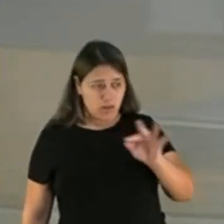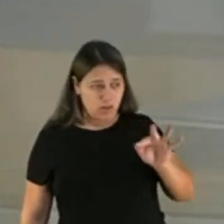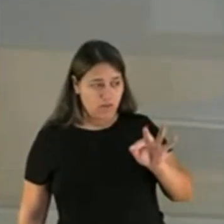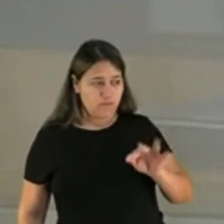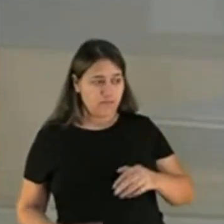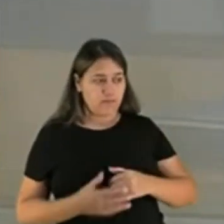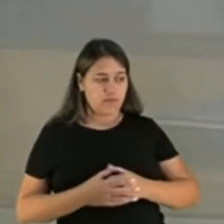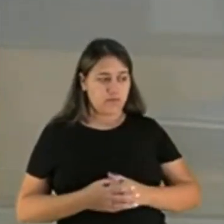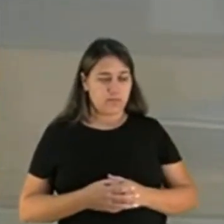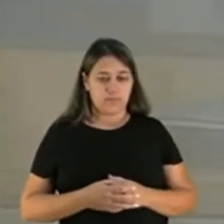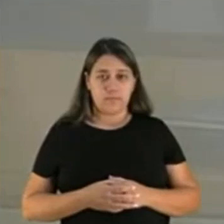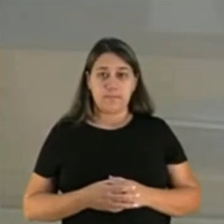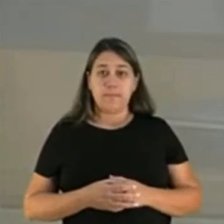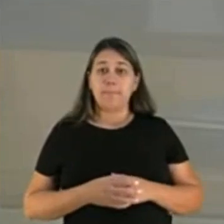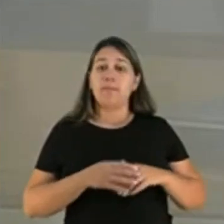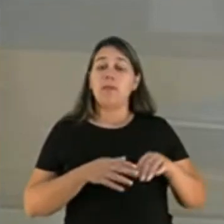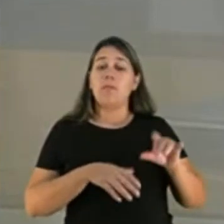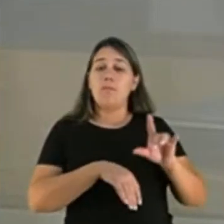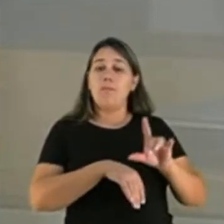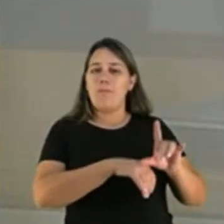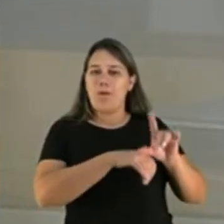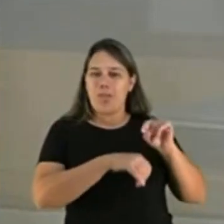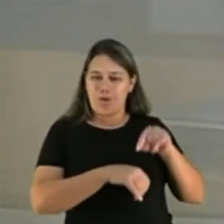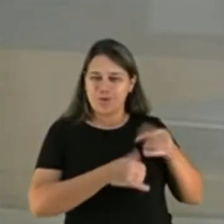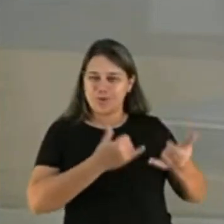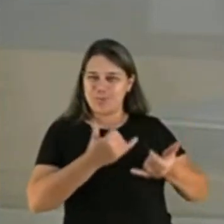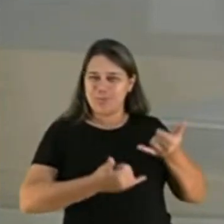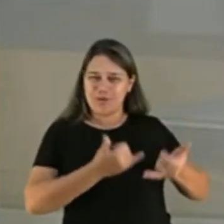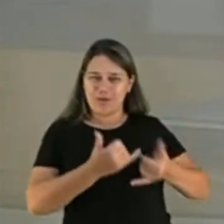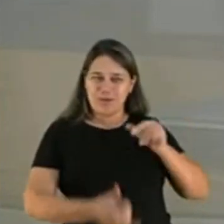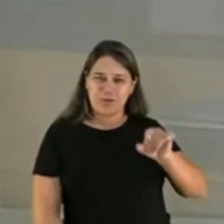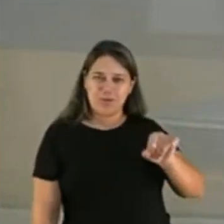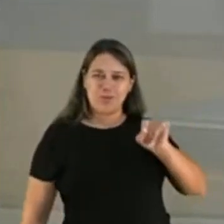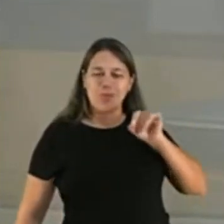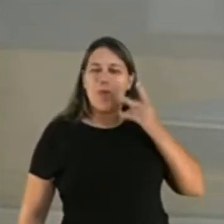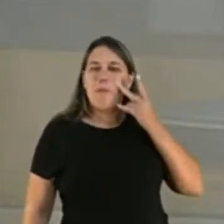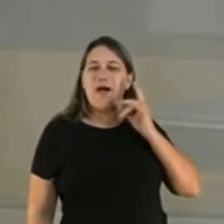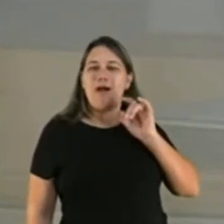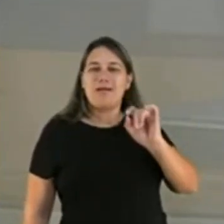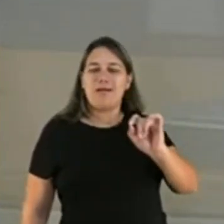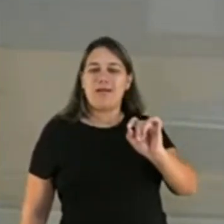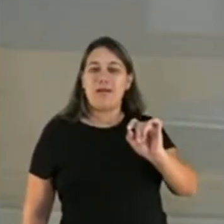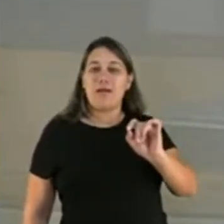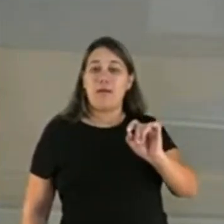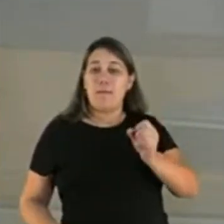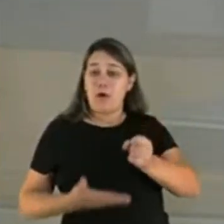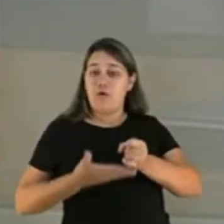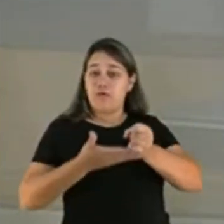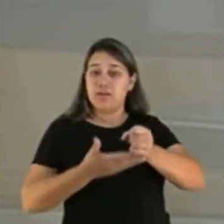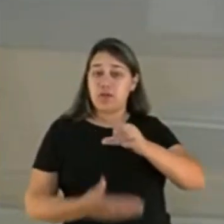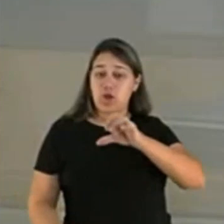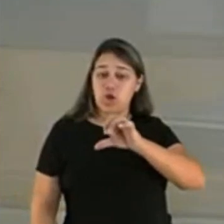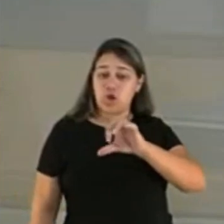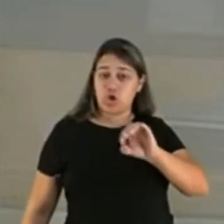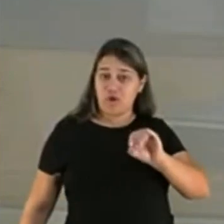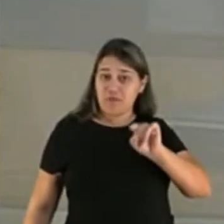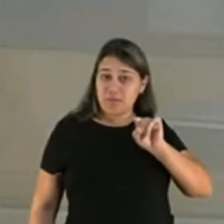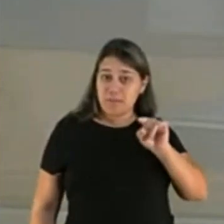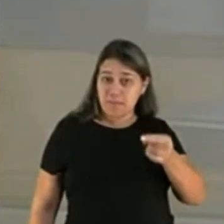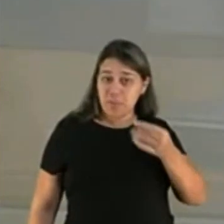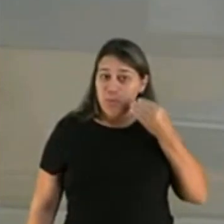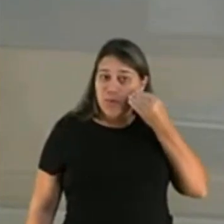Federal, onde uma loja de brinquedos foi escolhida para fornecer 90 mil testes por R 16 milhões.